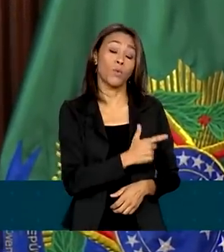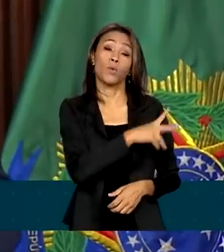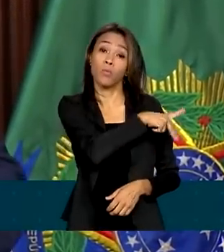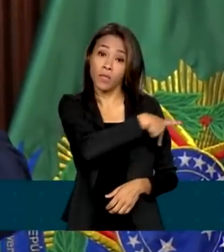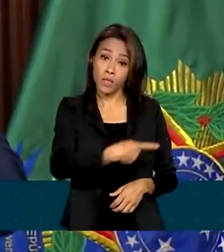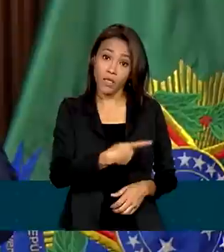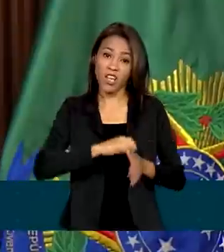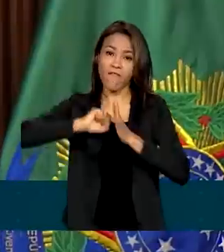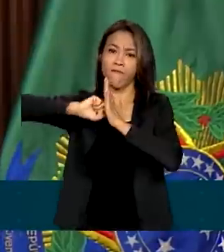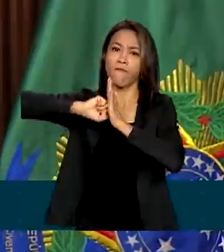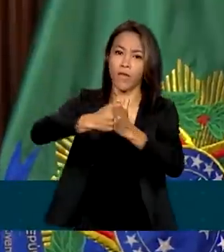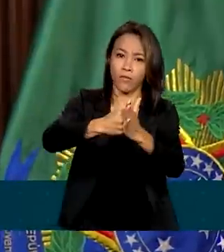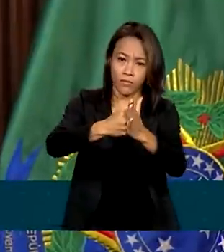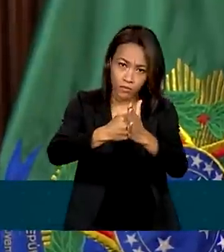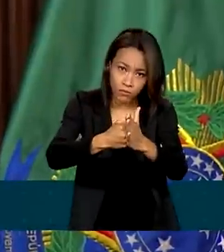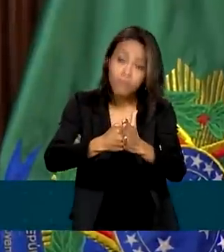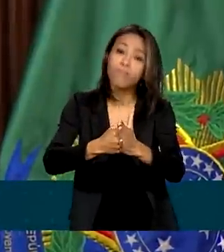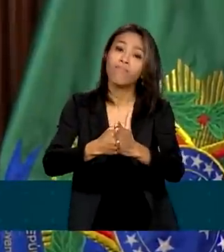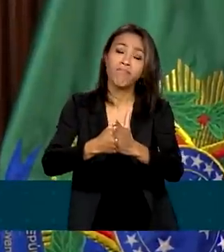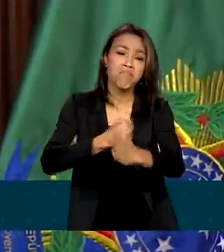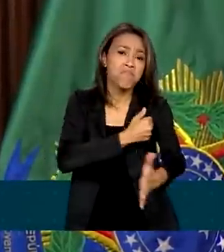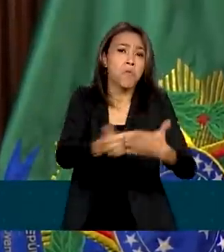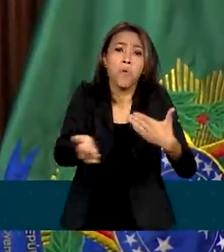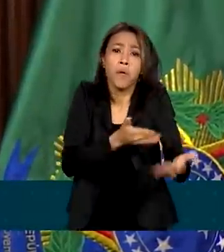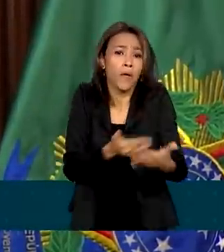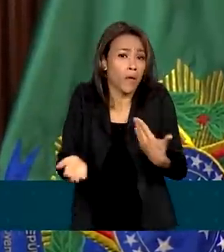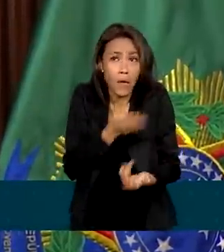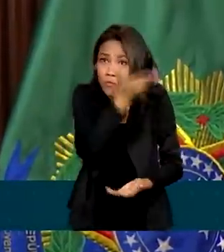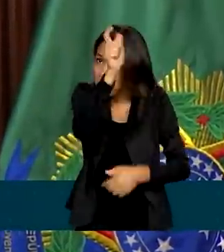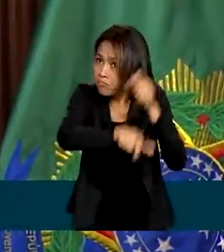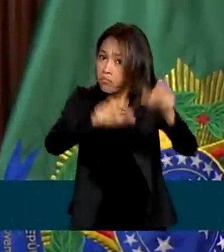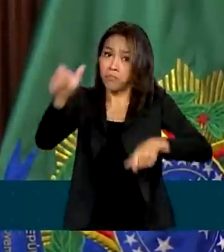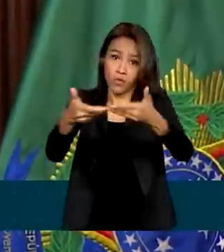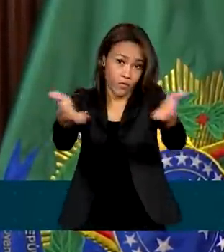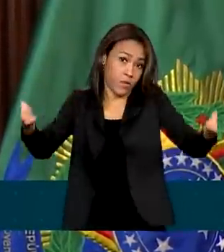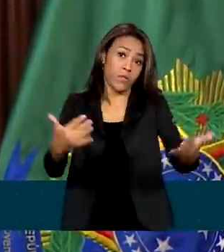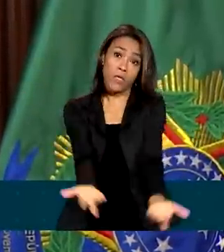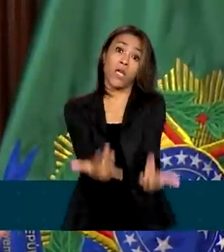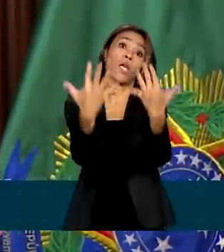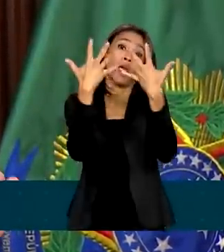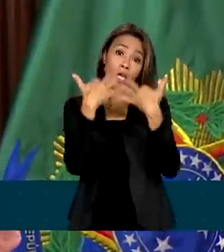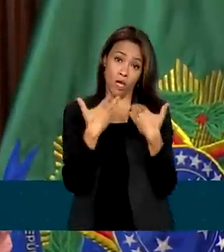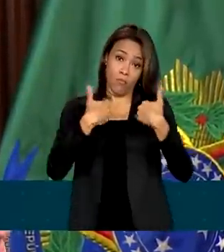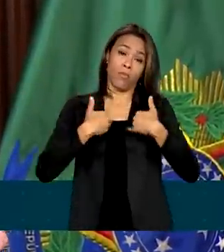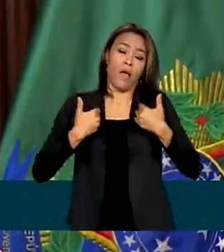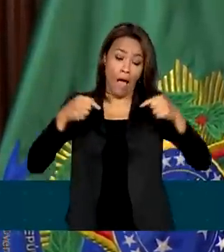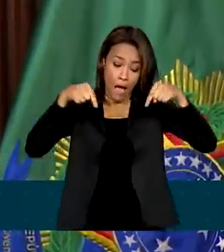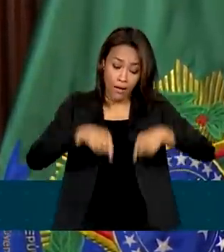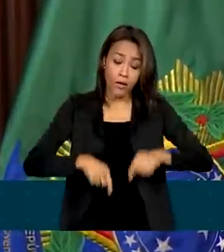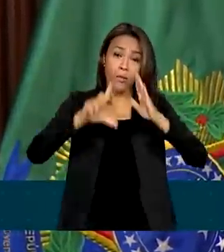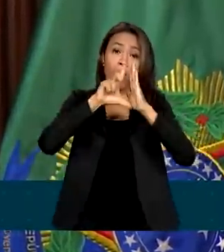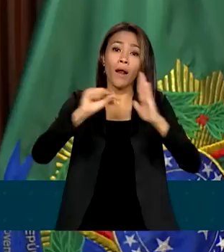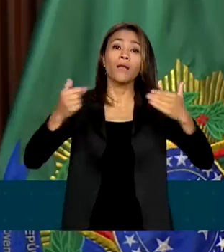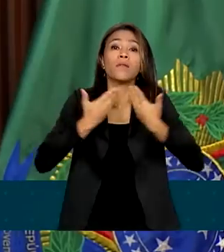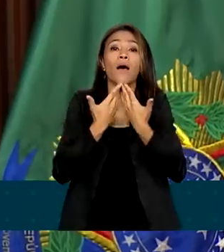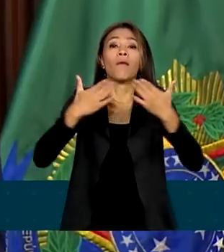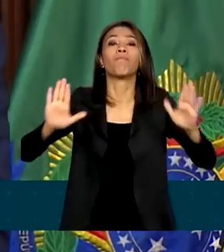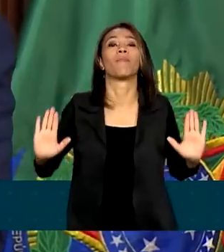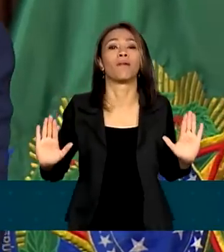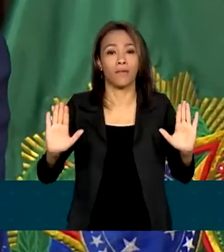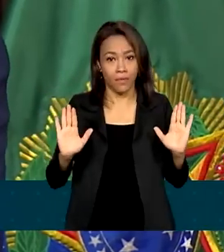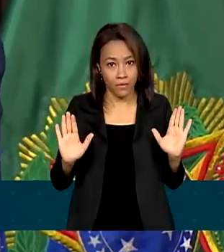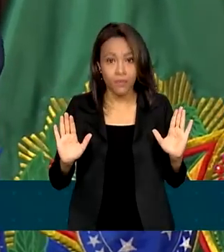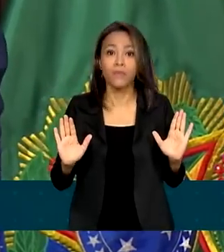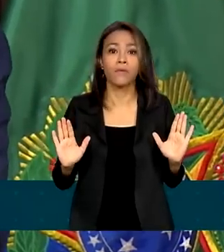veto a qualquer companheiro ou companheira que queira conversar. A porta desse palácio estará aberta